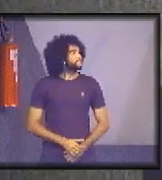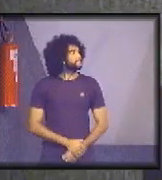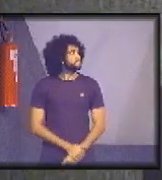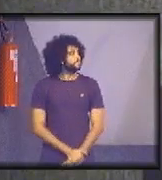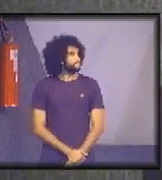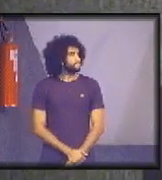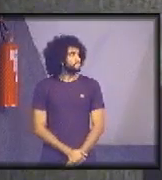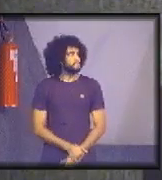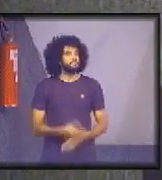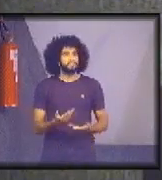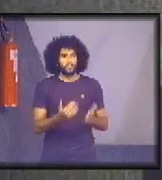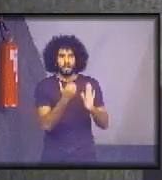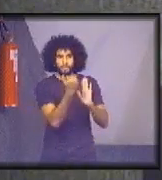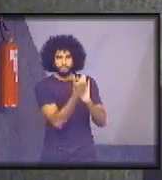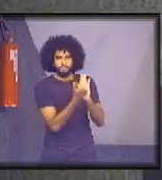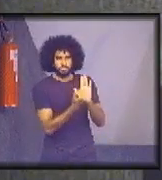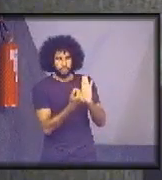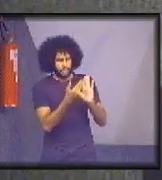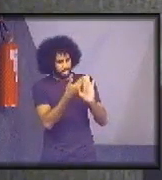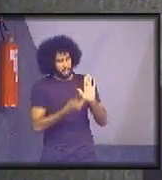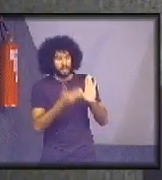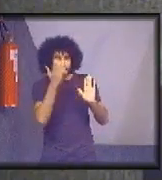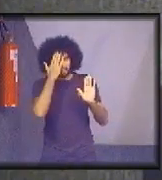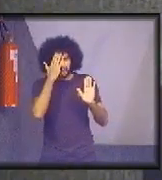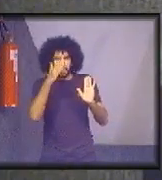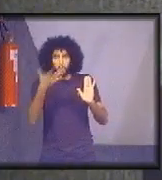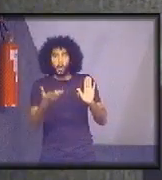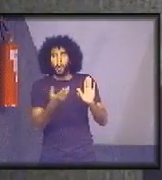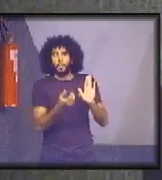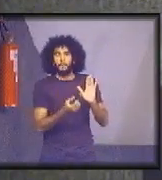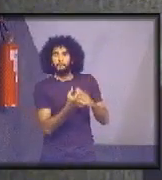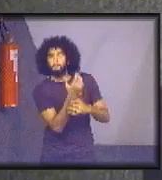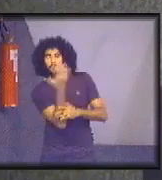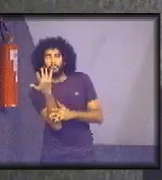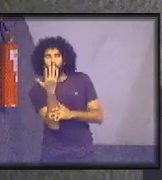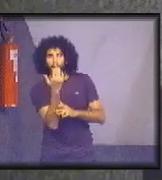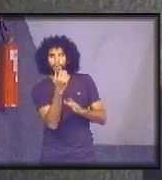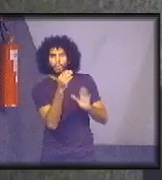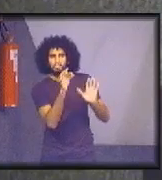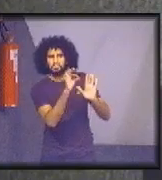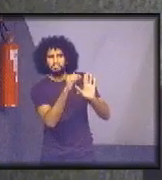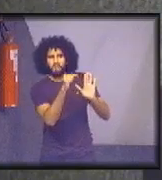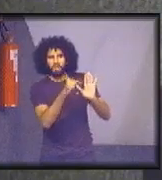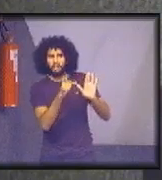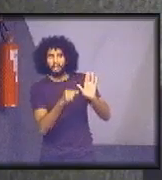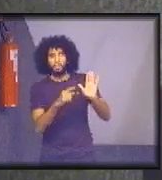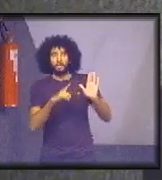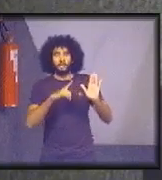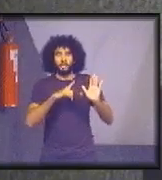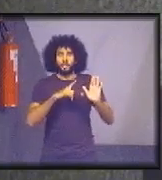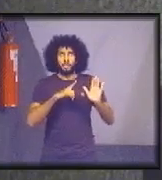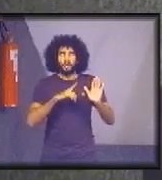Definimos, então, por espécies nativas de cada região, pensando em critérios de bem-estar, embelezamento e desenvolvimento.